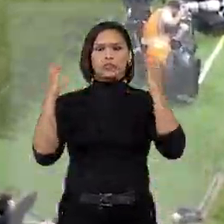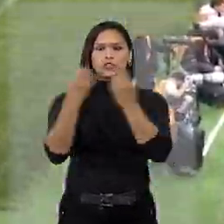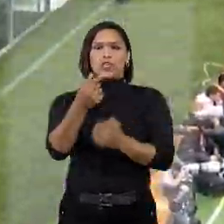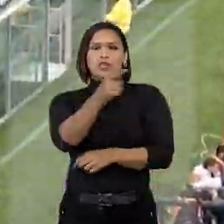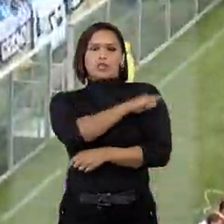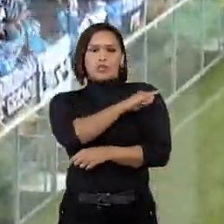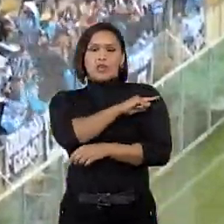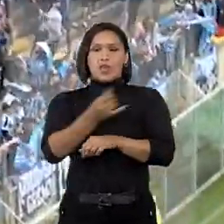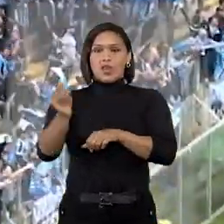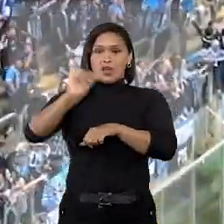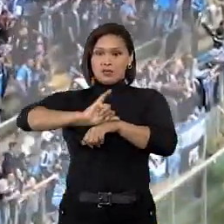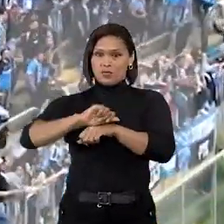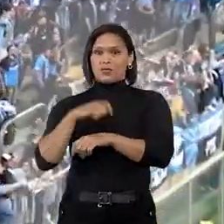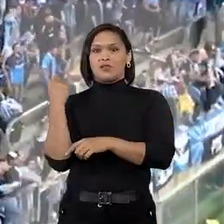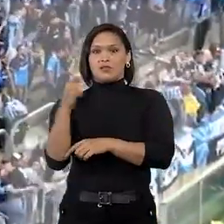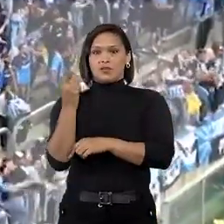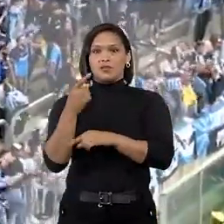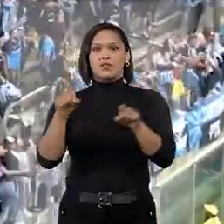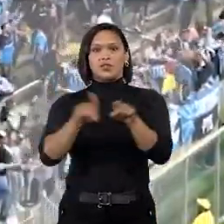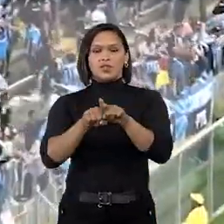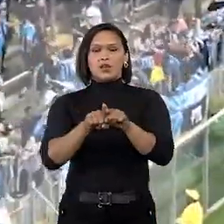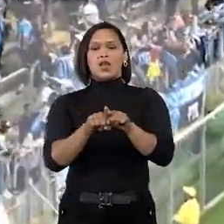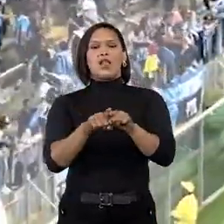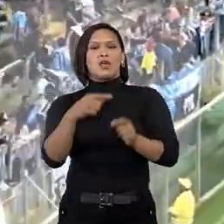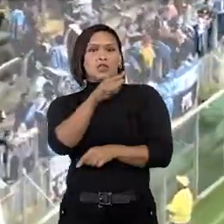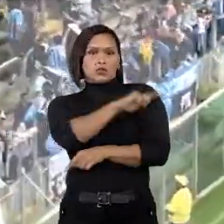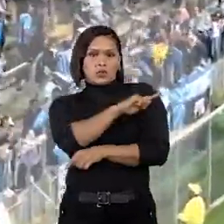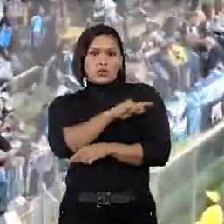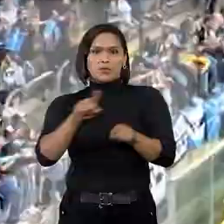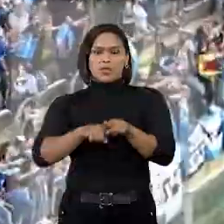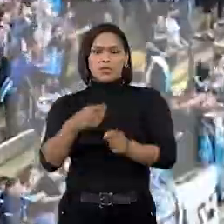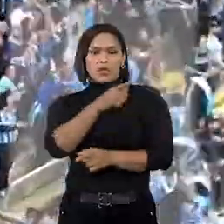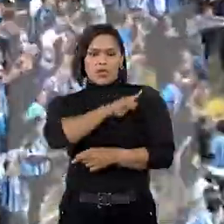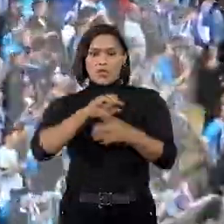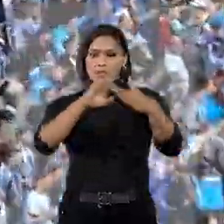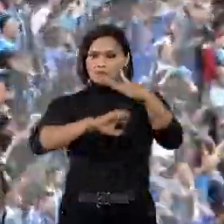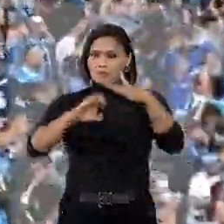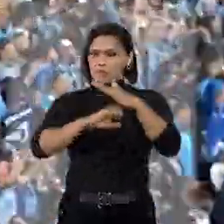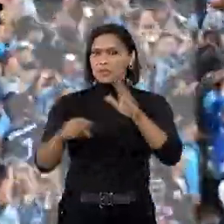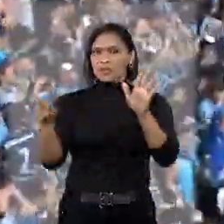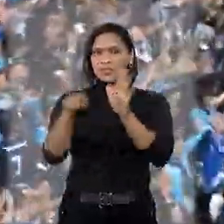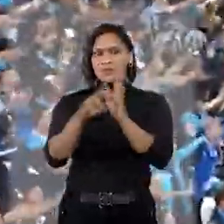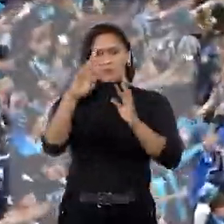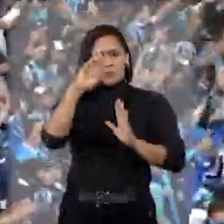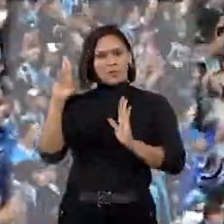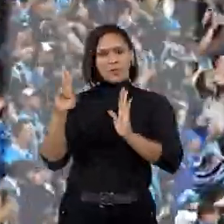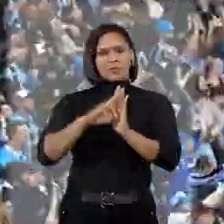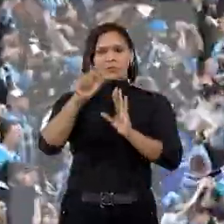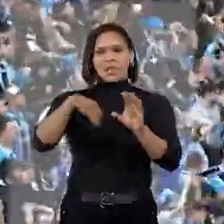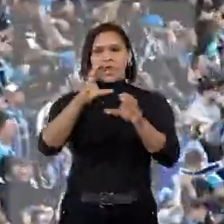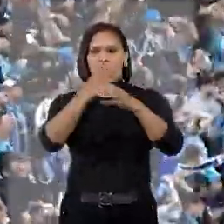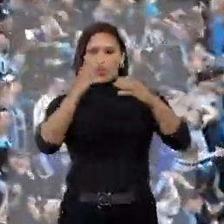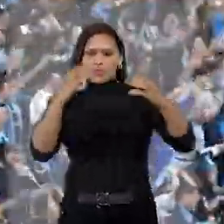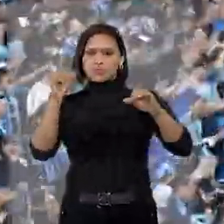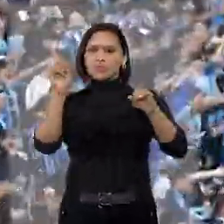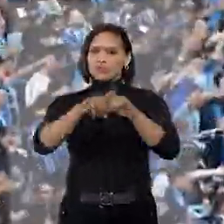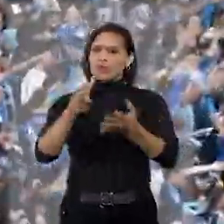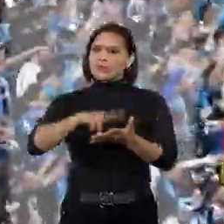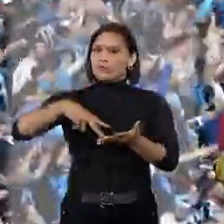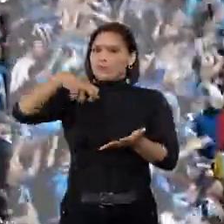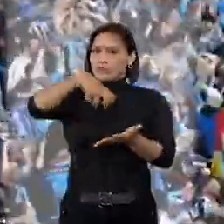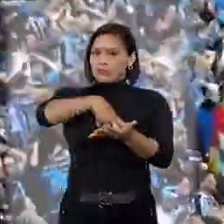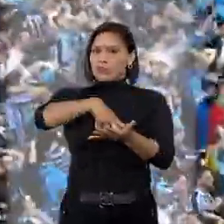Grêmio, na capital gaúcha. Além do clube, a empresa gestora do estádio e a empresa responsável pela construção foram